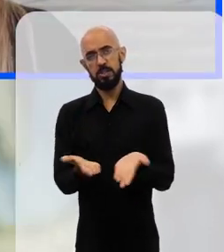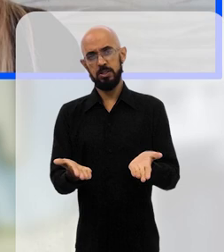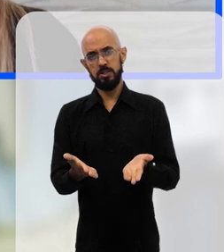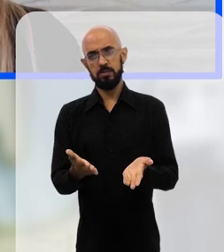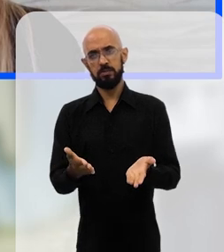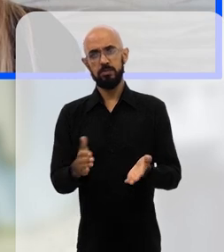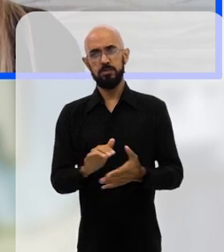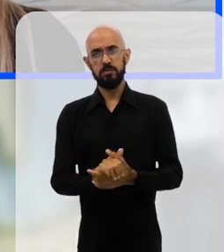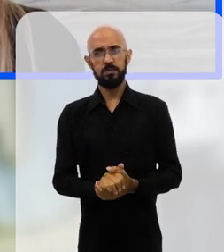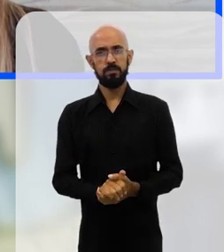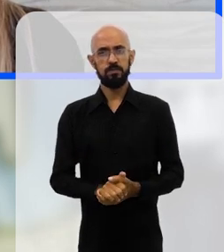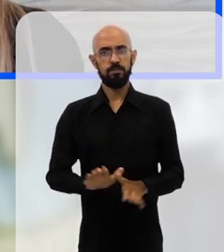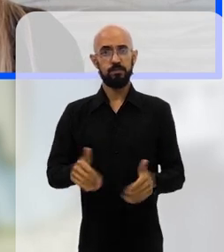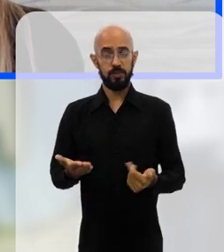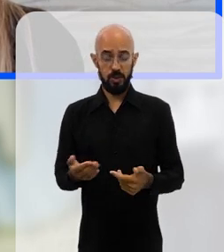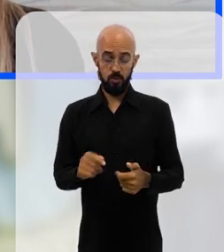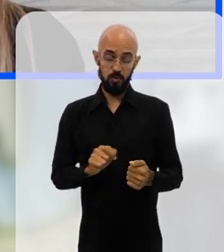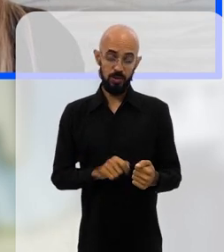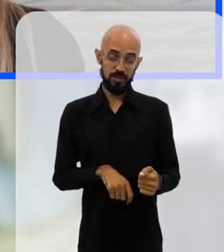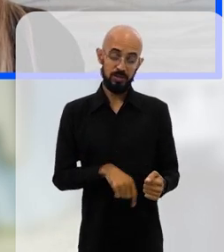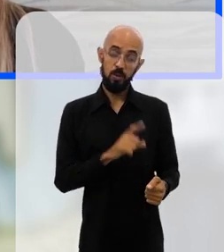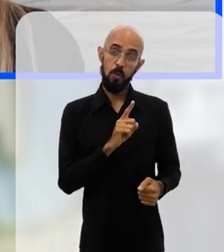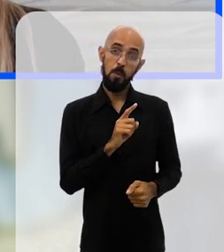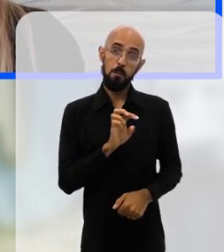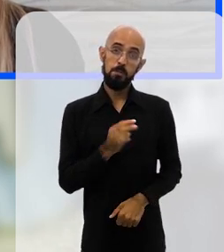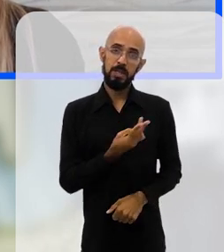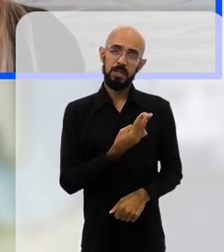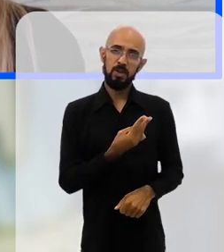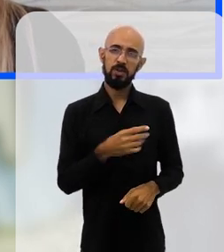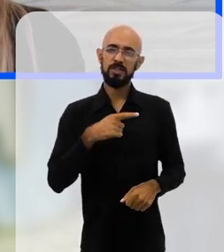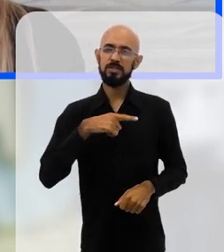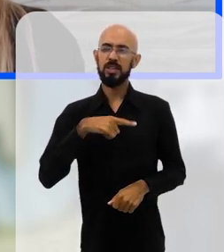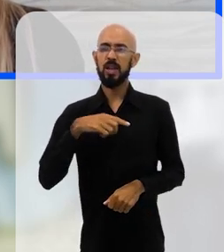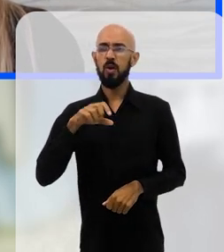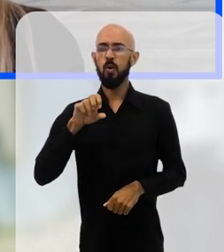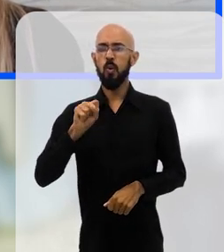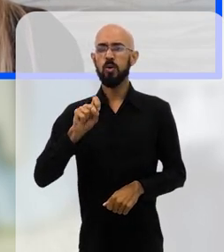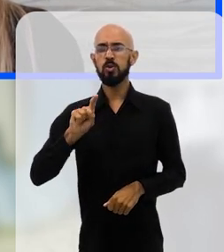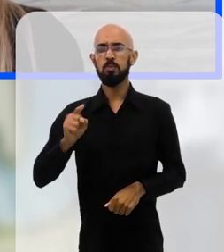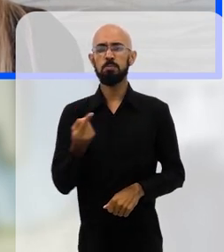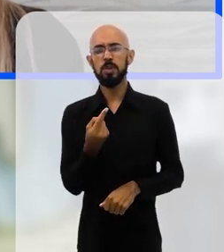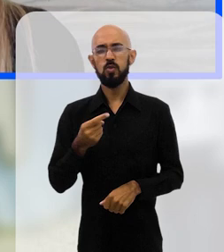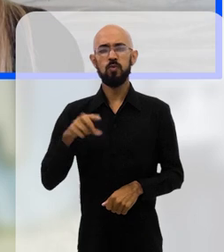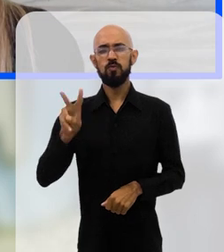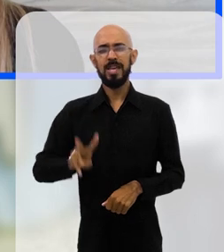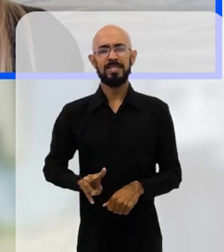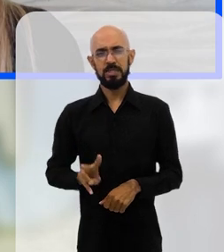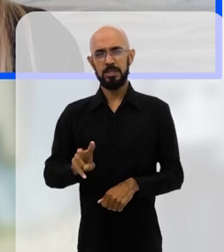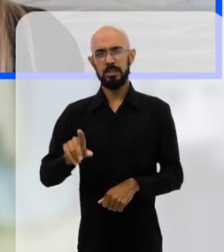pobres do mundo, eles têm uma fração 8 mil vezes mais